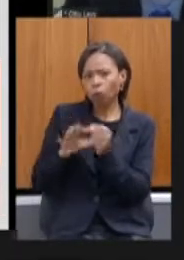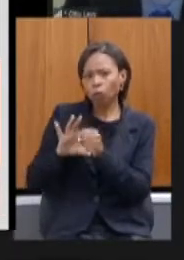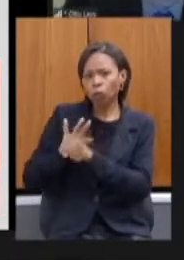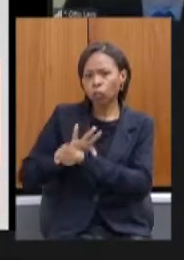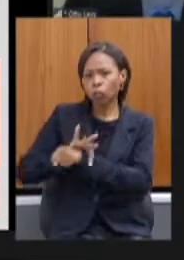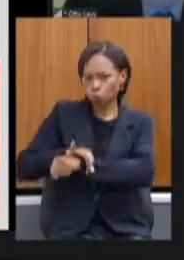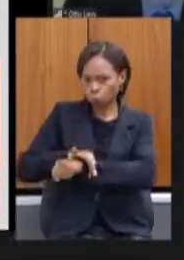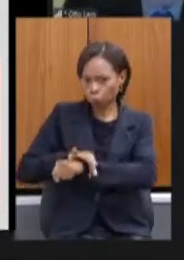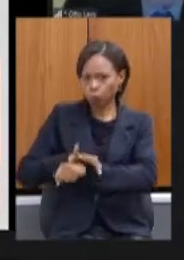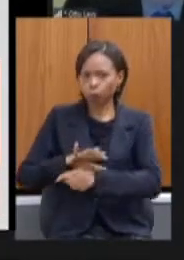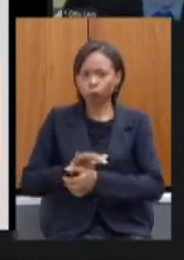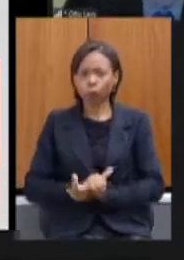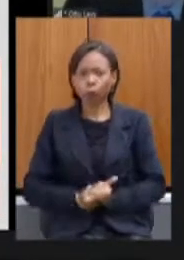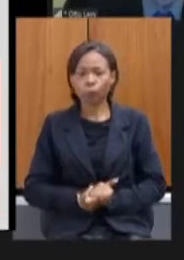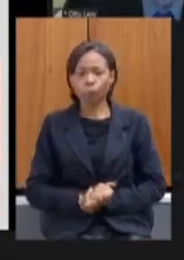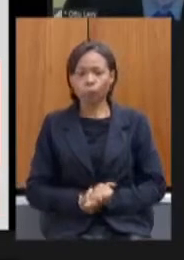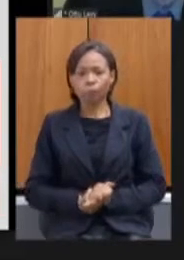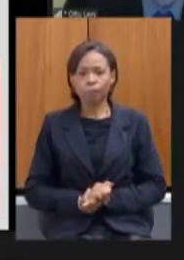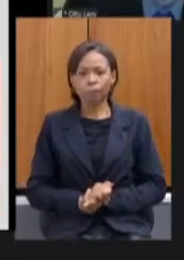próximo por favor